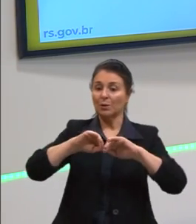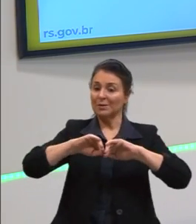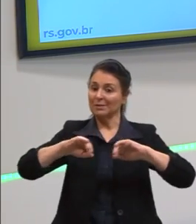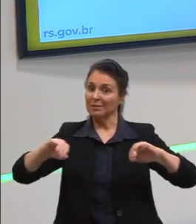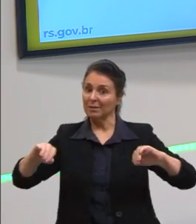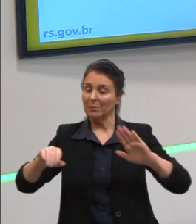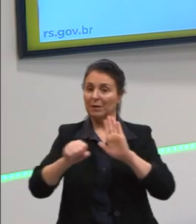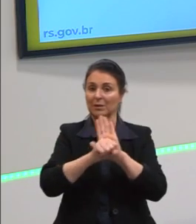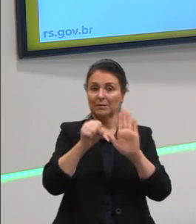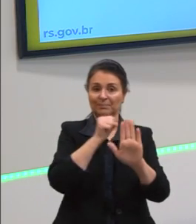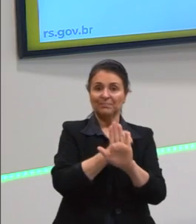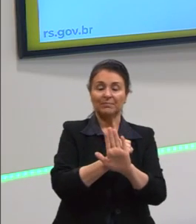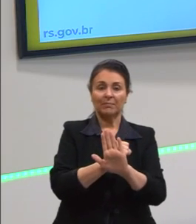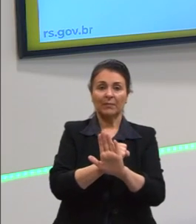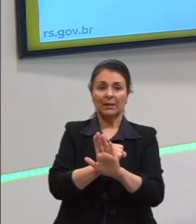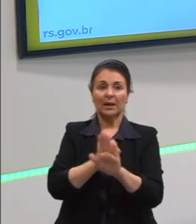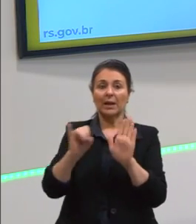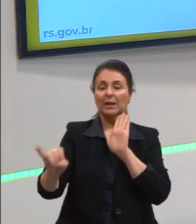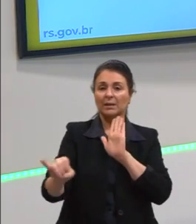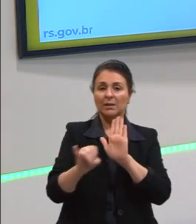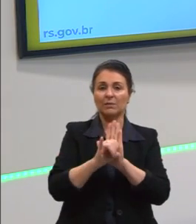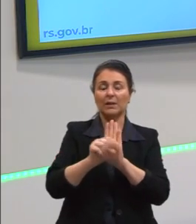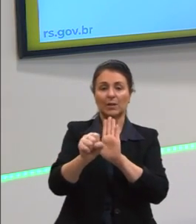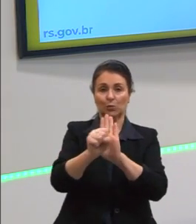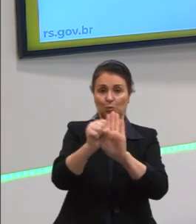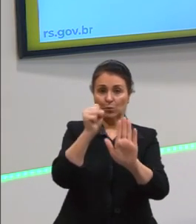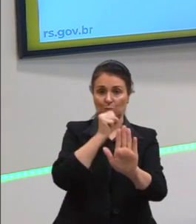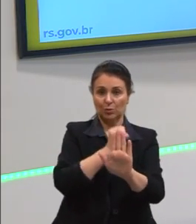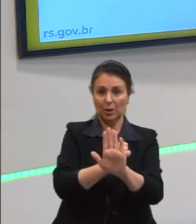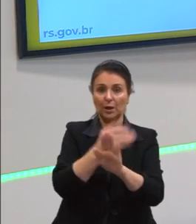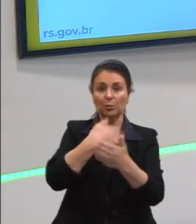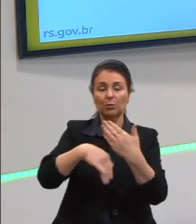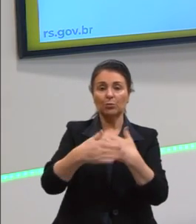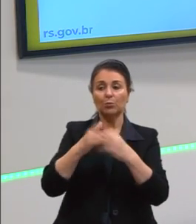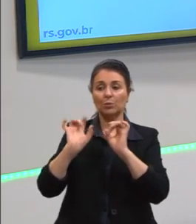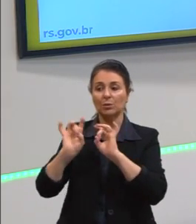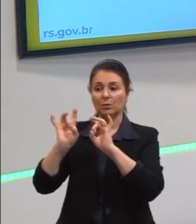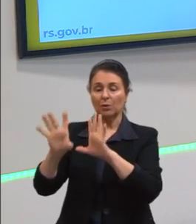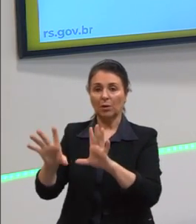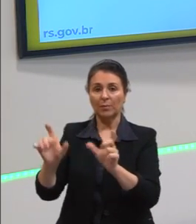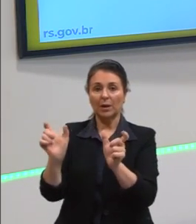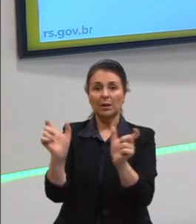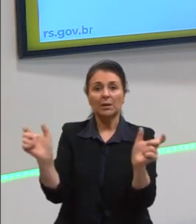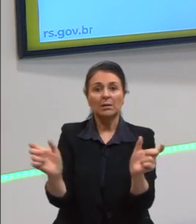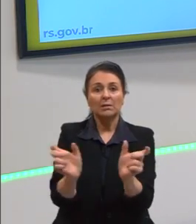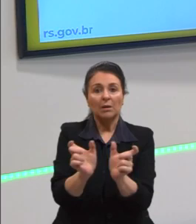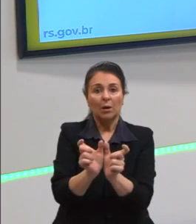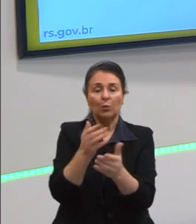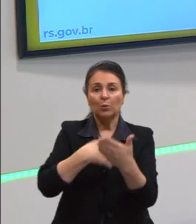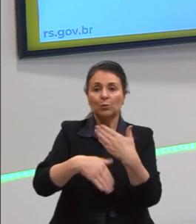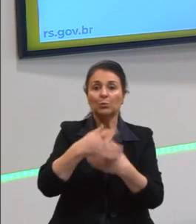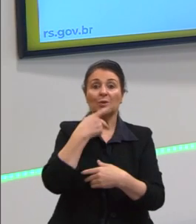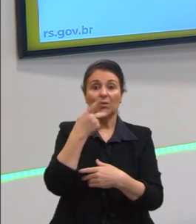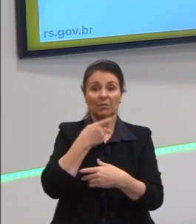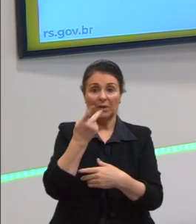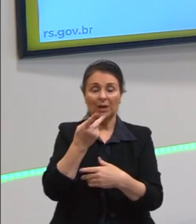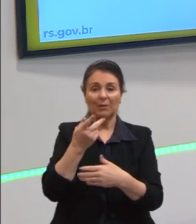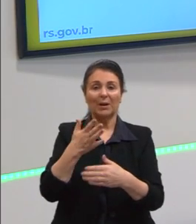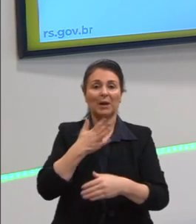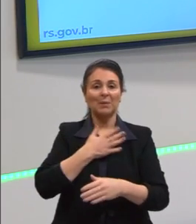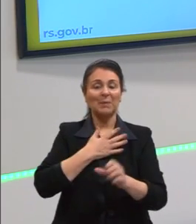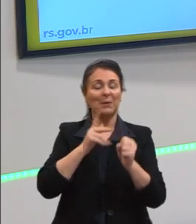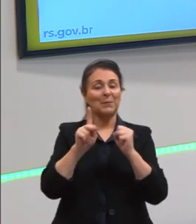Então, identifiquei ali o meu sujeito. Tudo o que sobra nessa oração, ou tudo o que eu falo sobre esse sujeito, seria, então, o meu